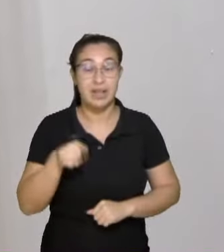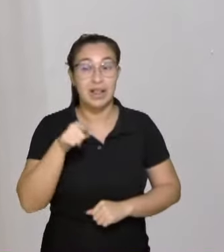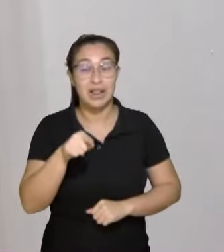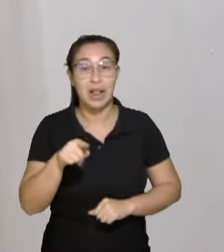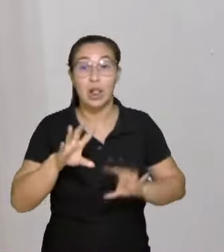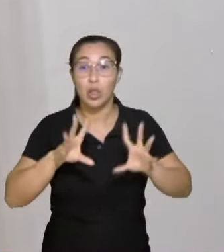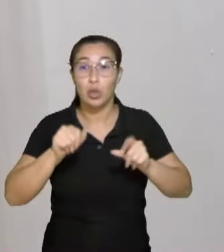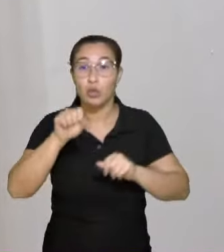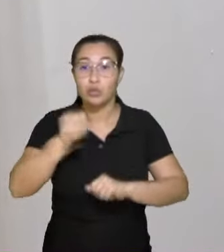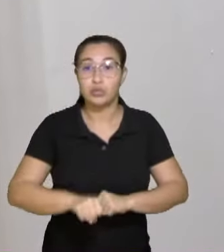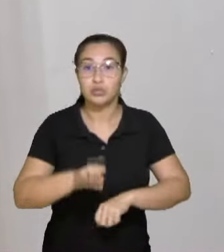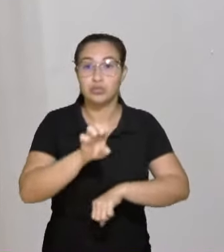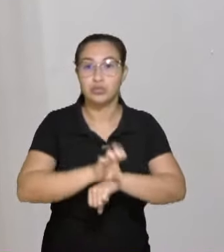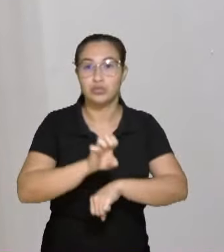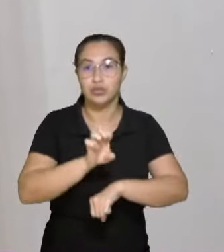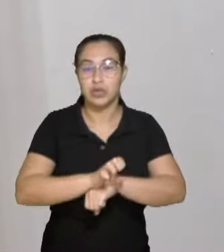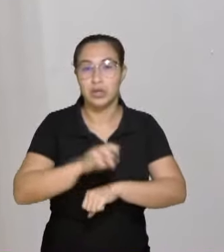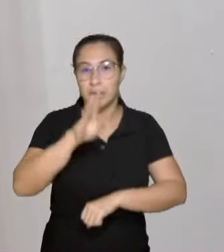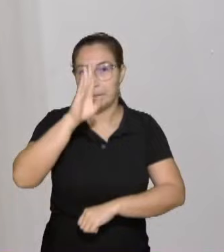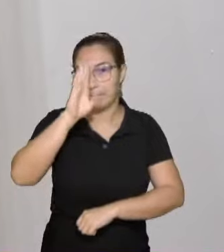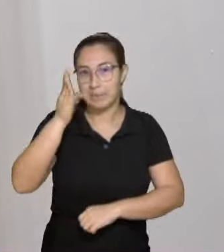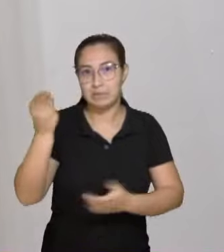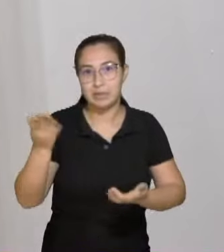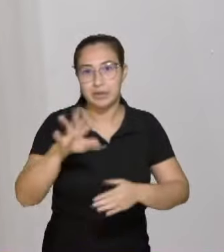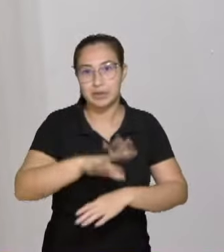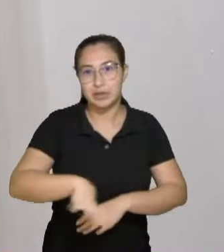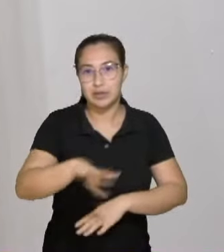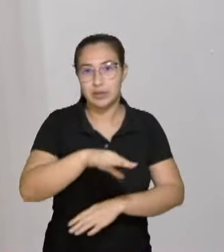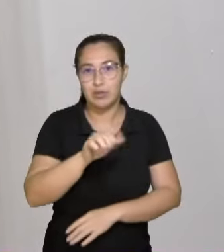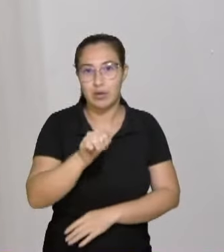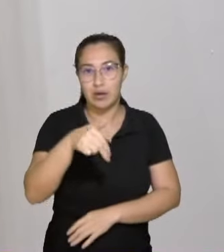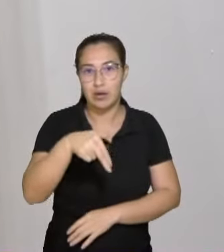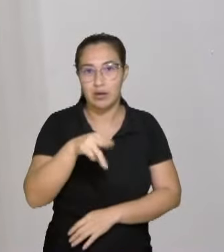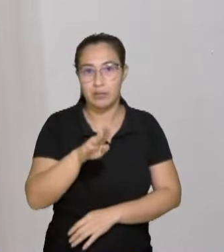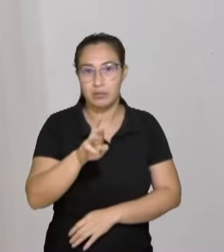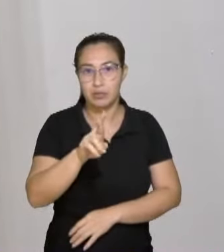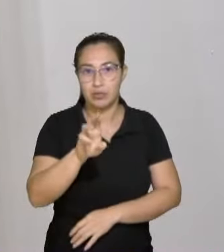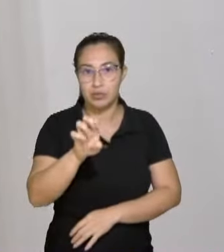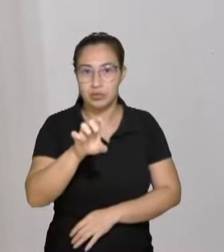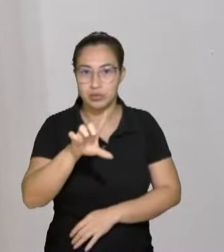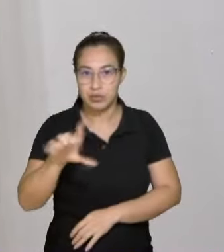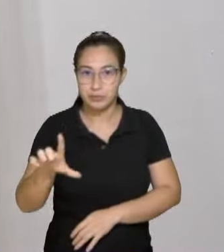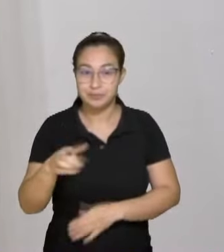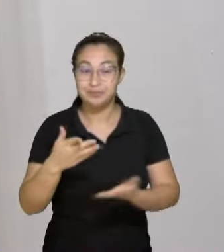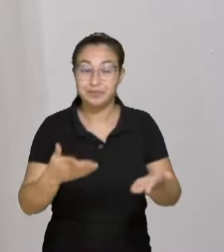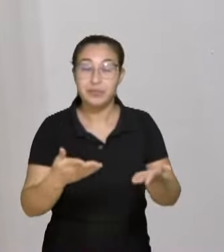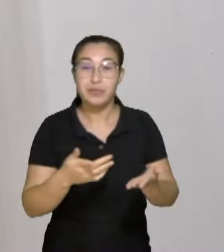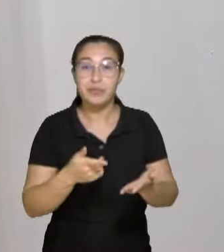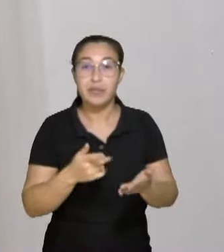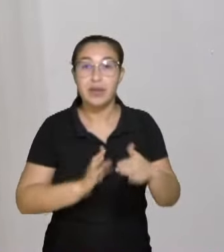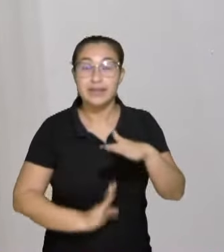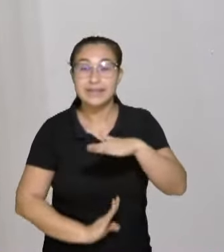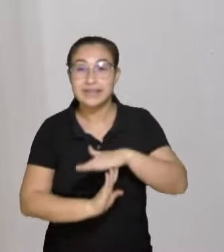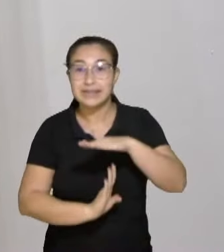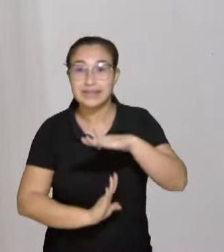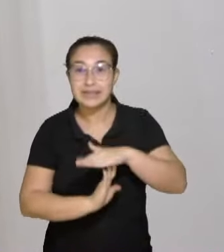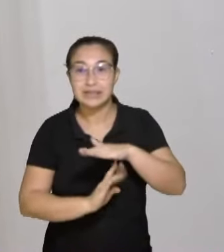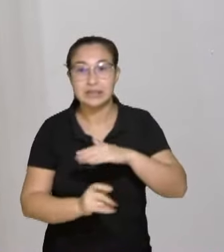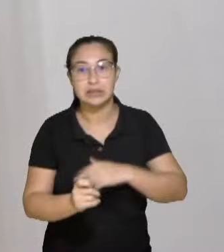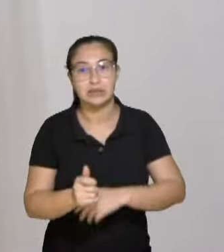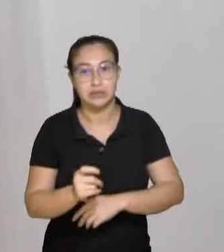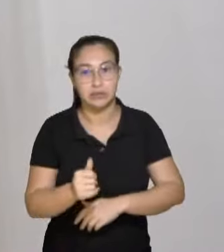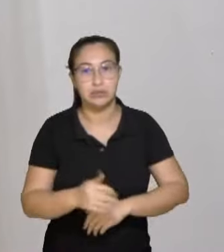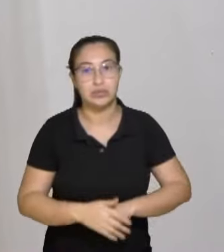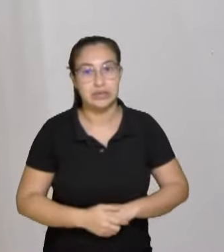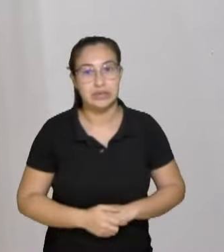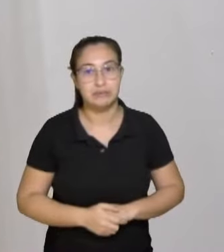sul do Estado, principalmente a região da Burel, e que a suportabilidade dessa demanda está chegando no seu